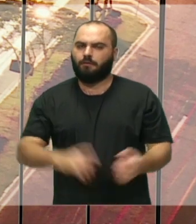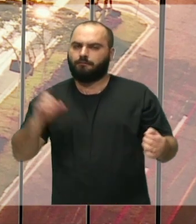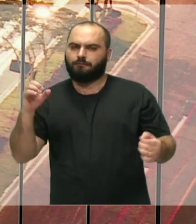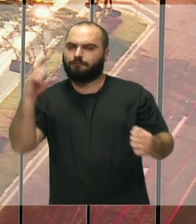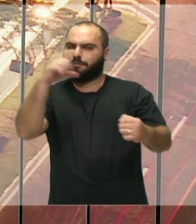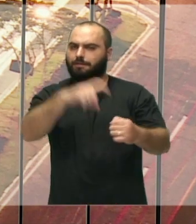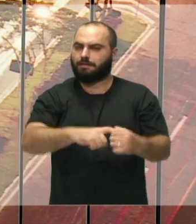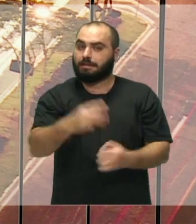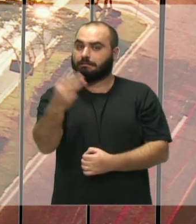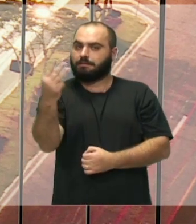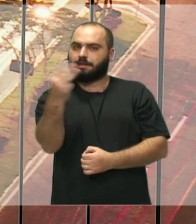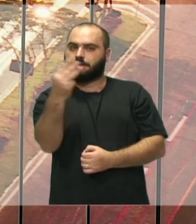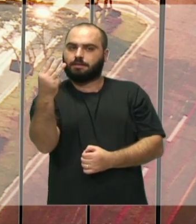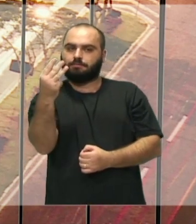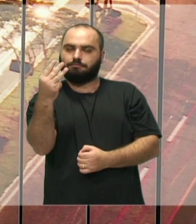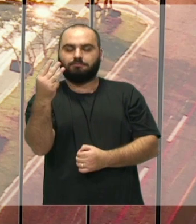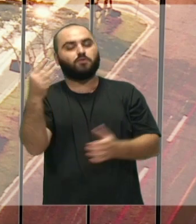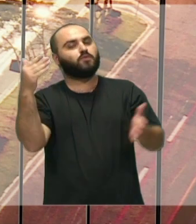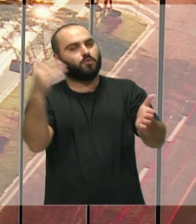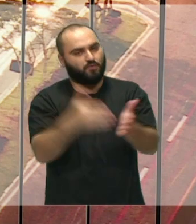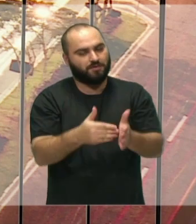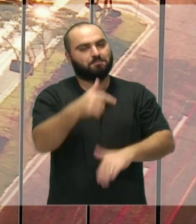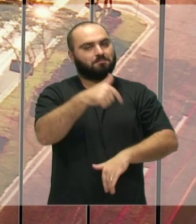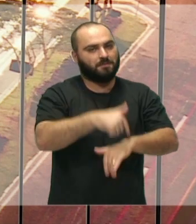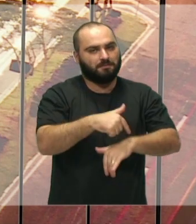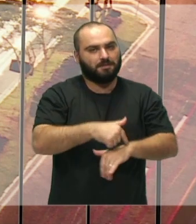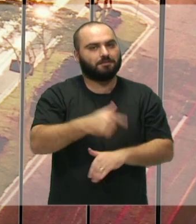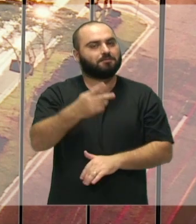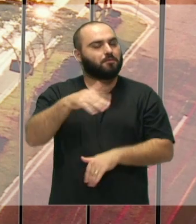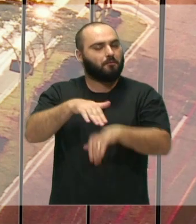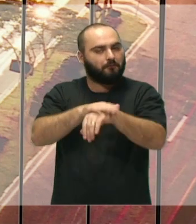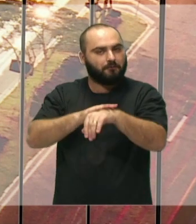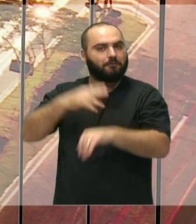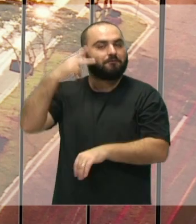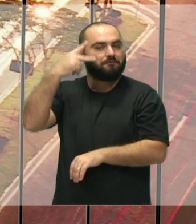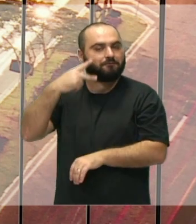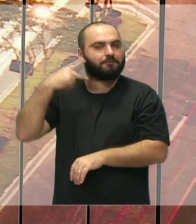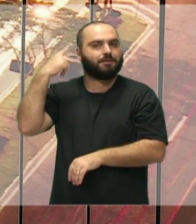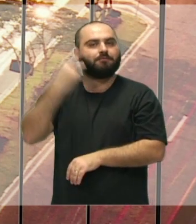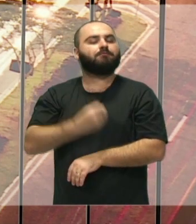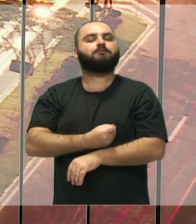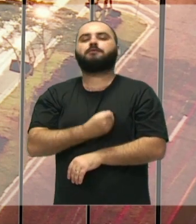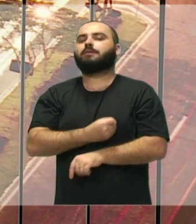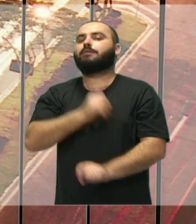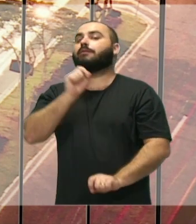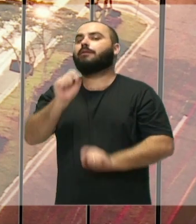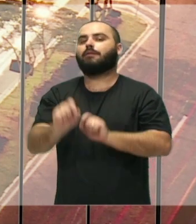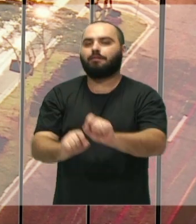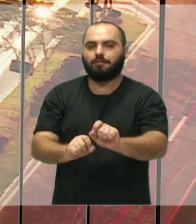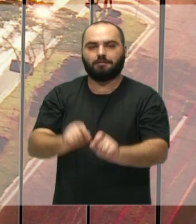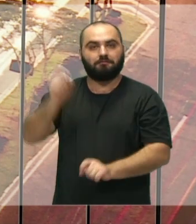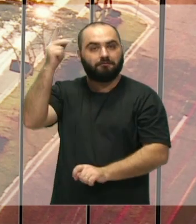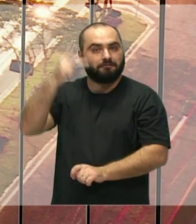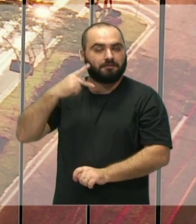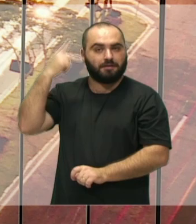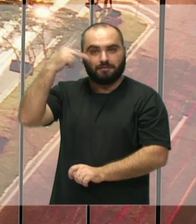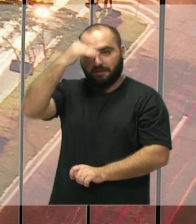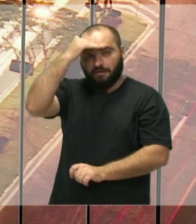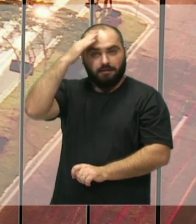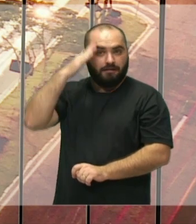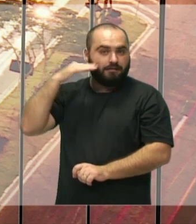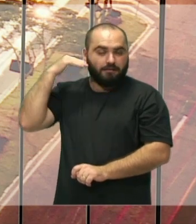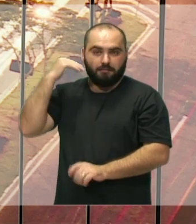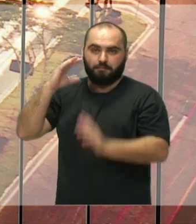Voltamos com o terceiro e último bloco do Fala Vereador. Hoje está conosco, aqui no estúdio, a vereadora Aline